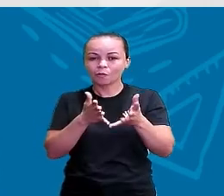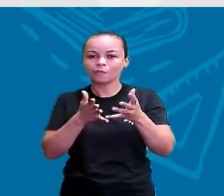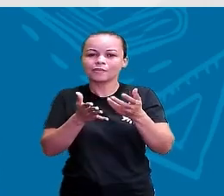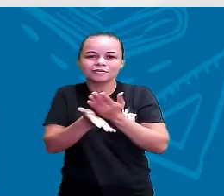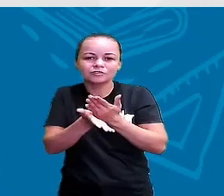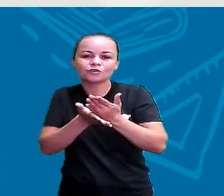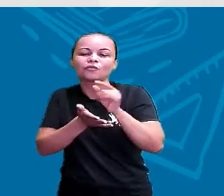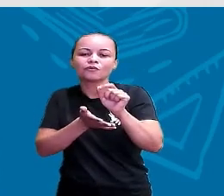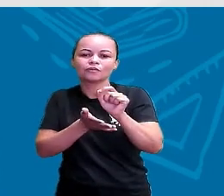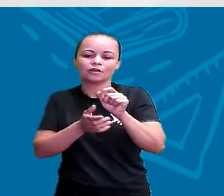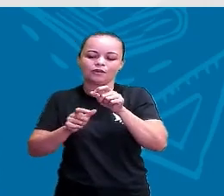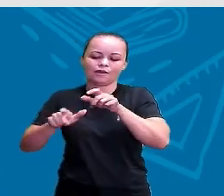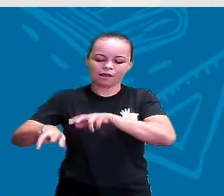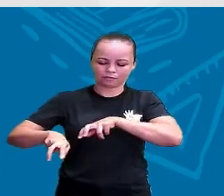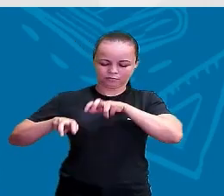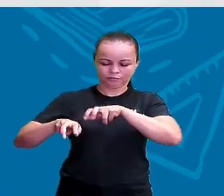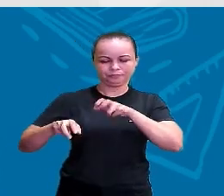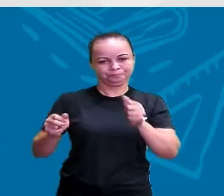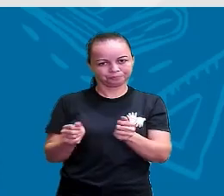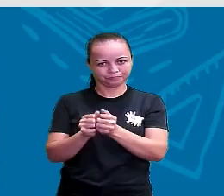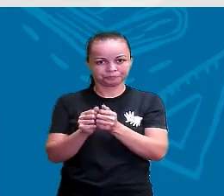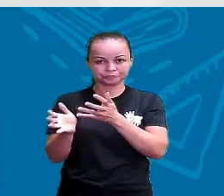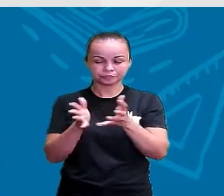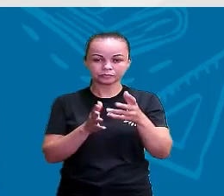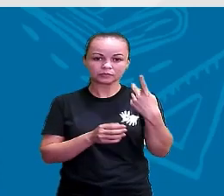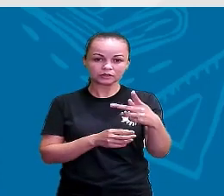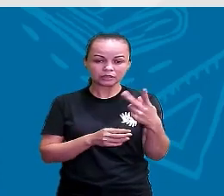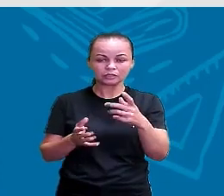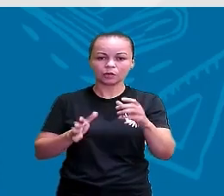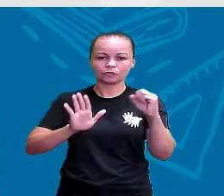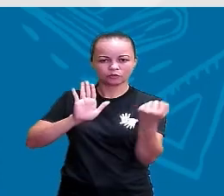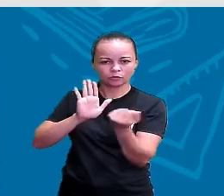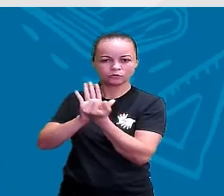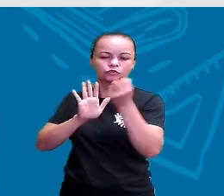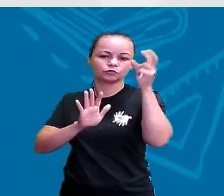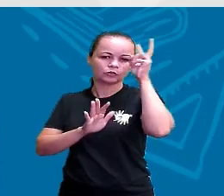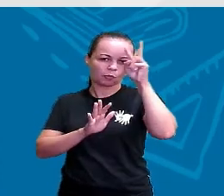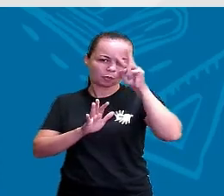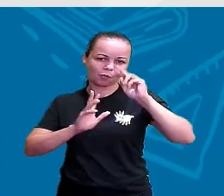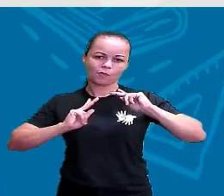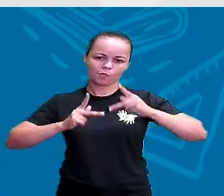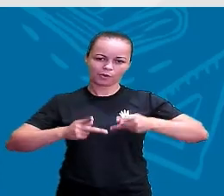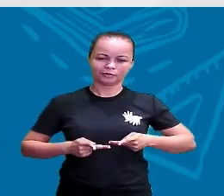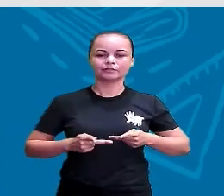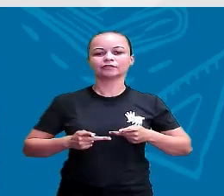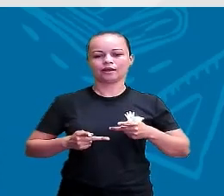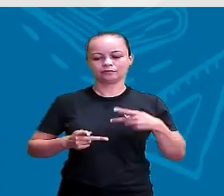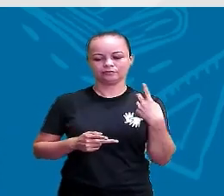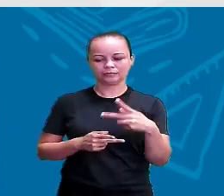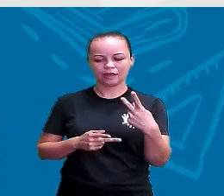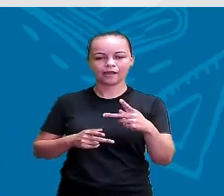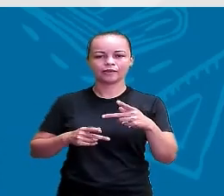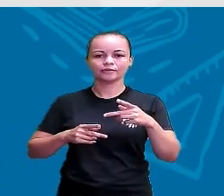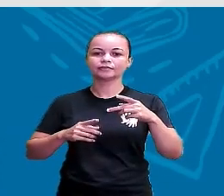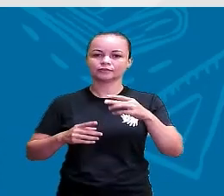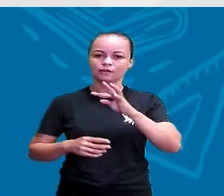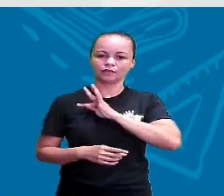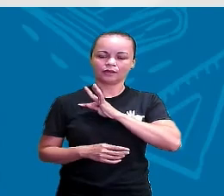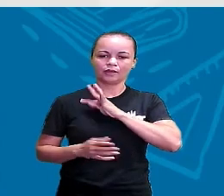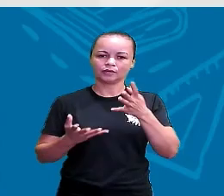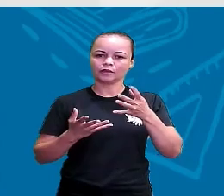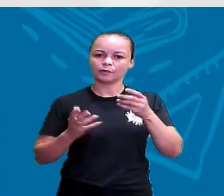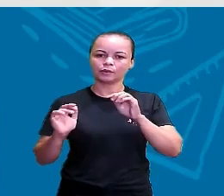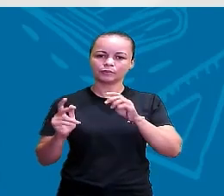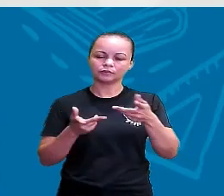o domínio da agricultura, ela foi um marco pra história da humanidade. Porque essa técnica permitiu aos seres humanos